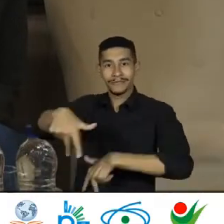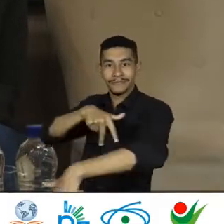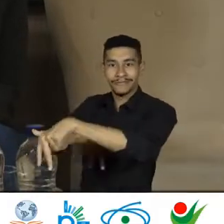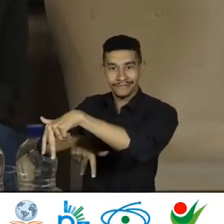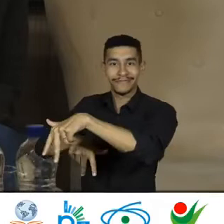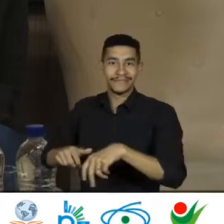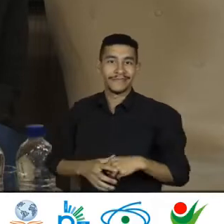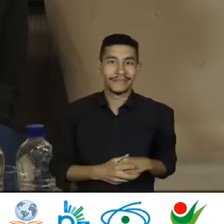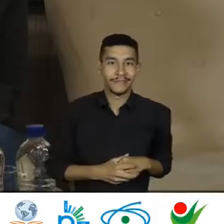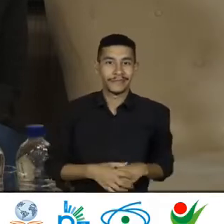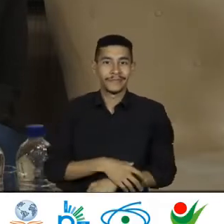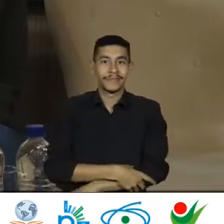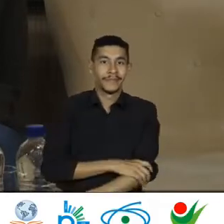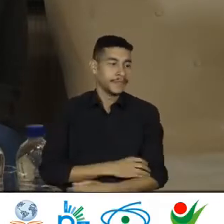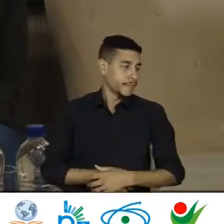vem falar com a gente.